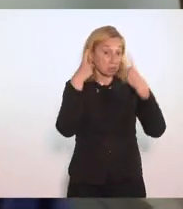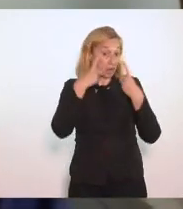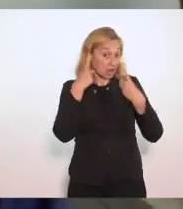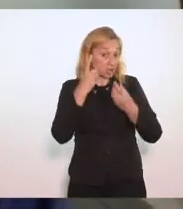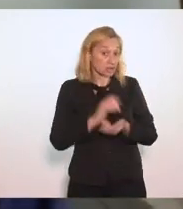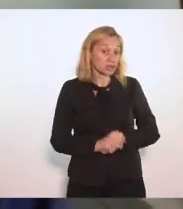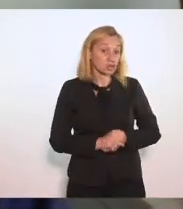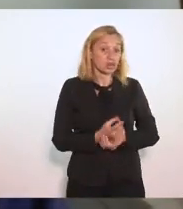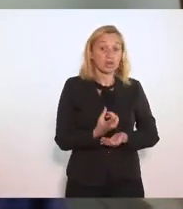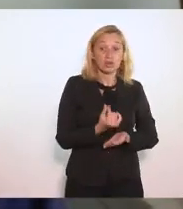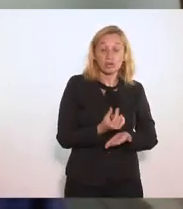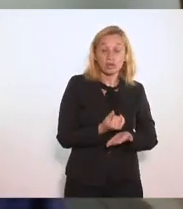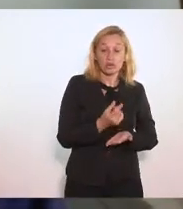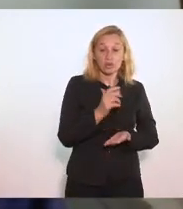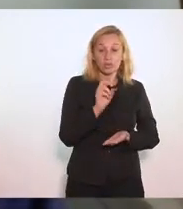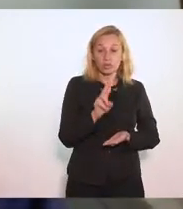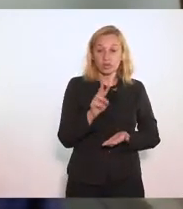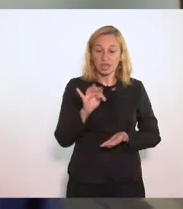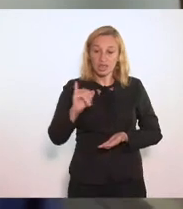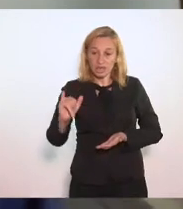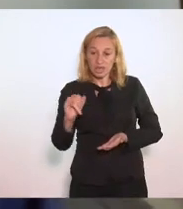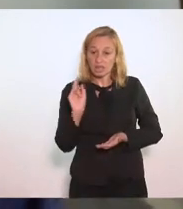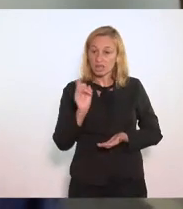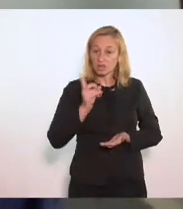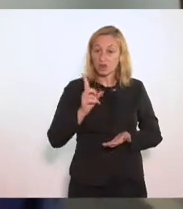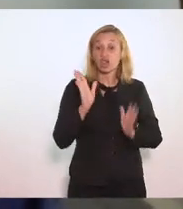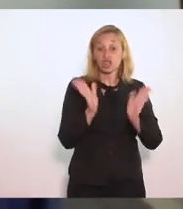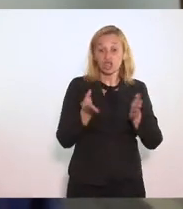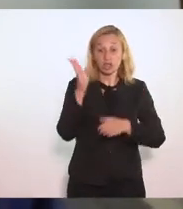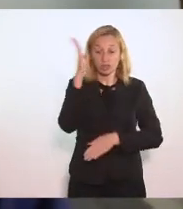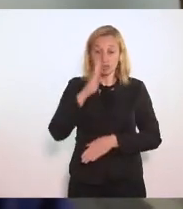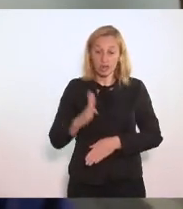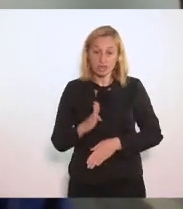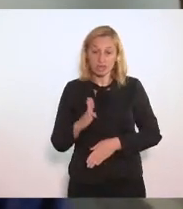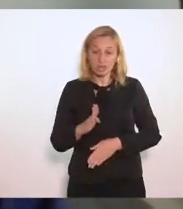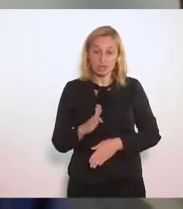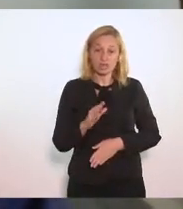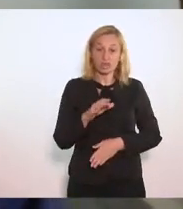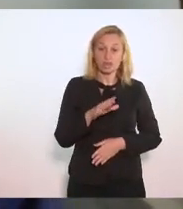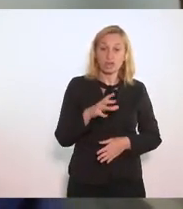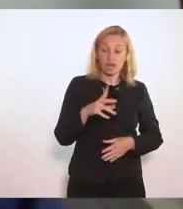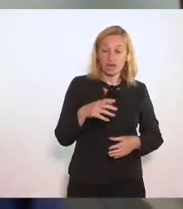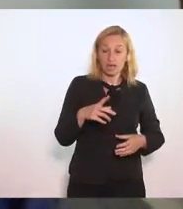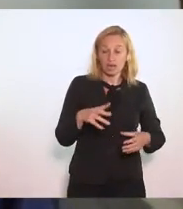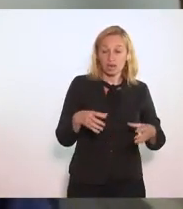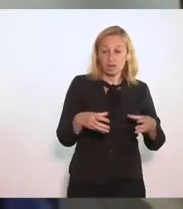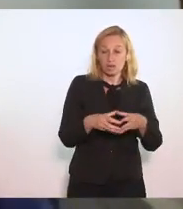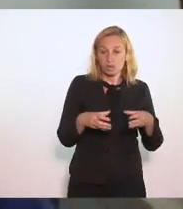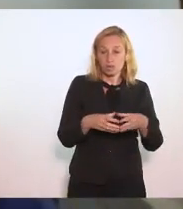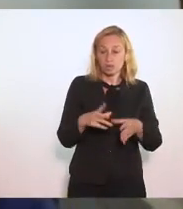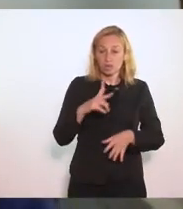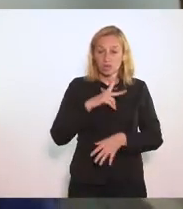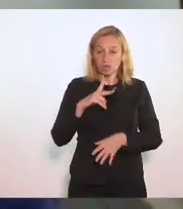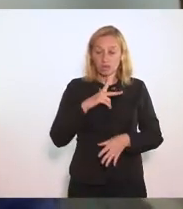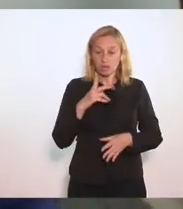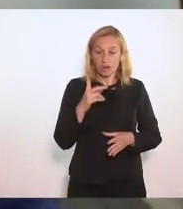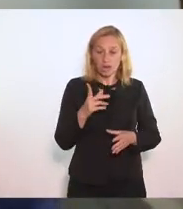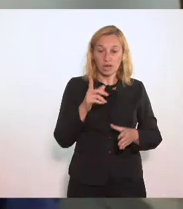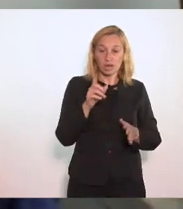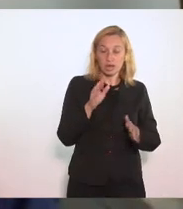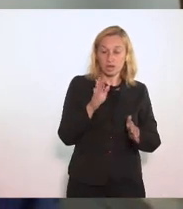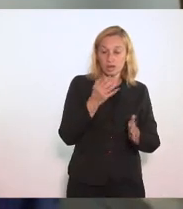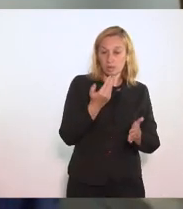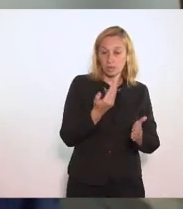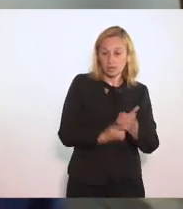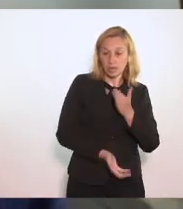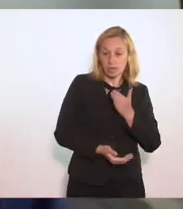Com custo Da UTI Em dólar Já que no Brasil Até o setor privado Entrou em colapso No Ministério No No